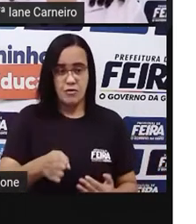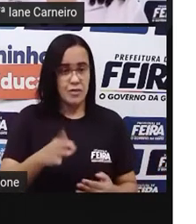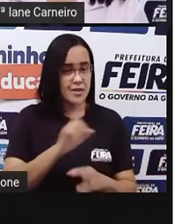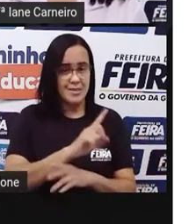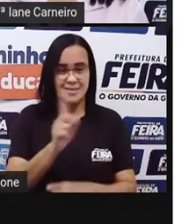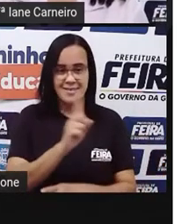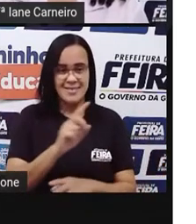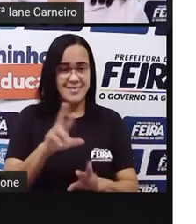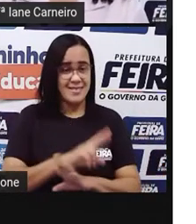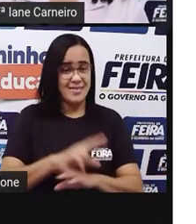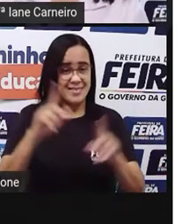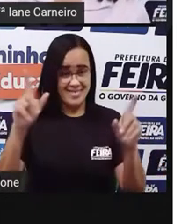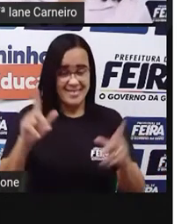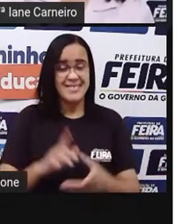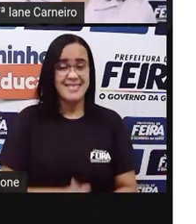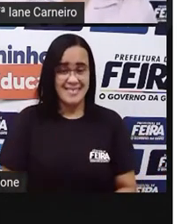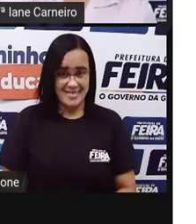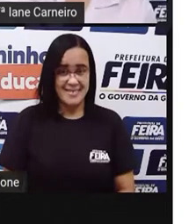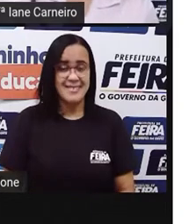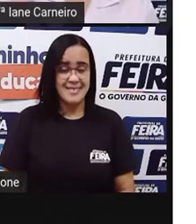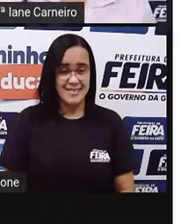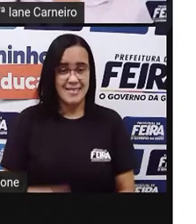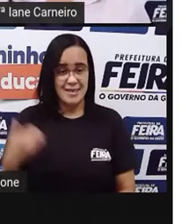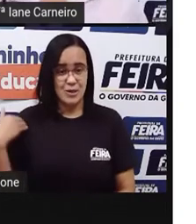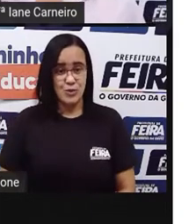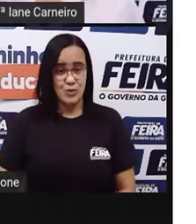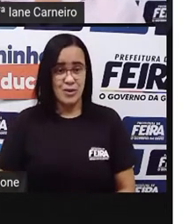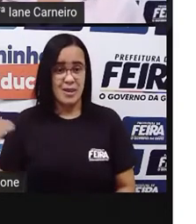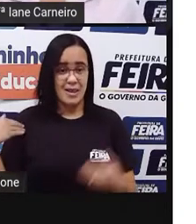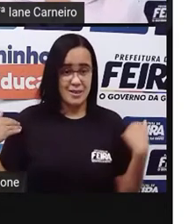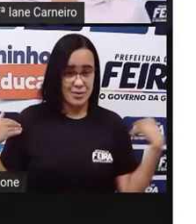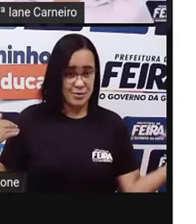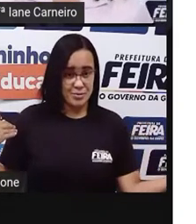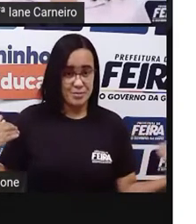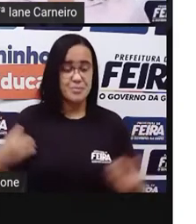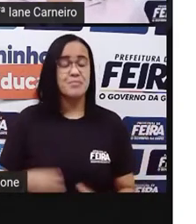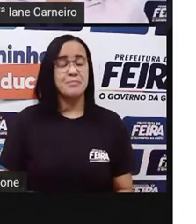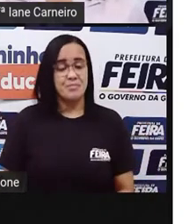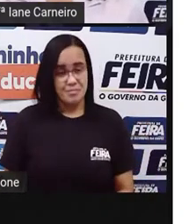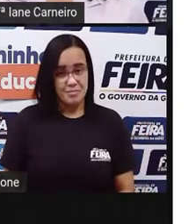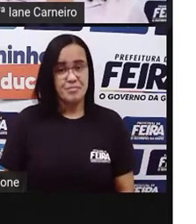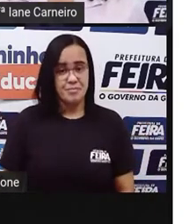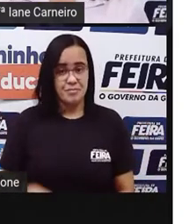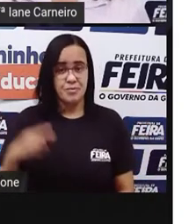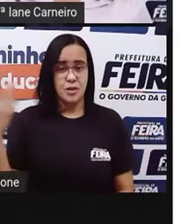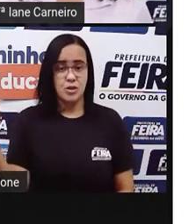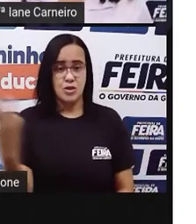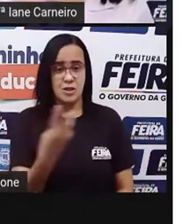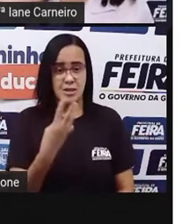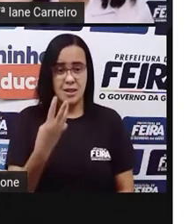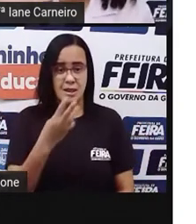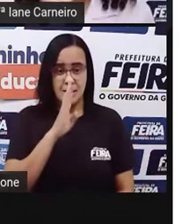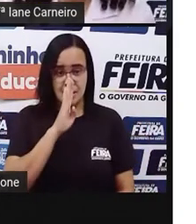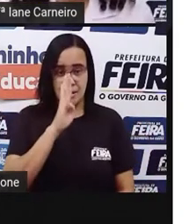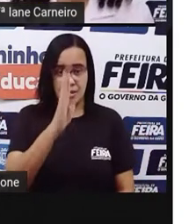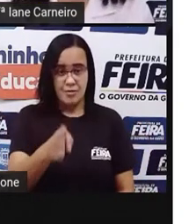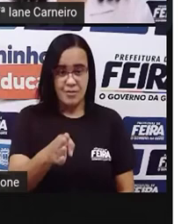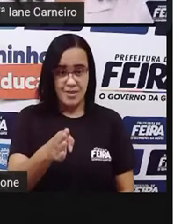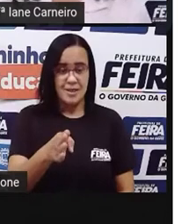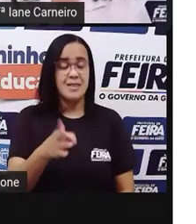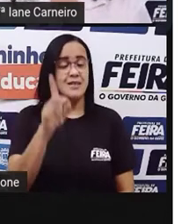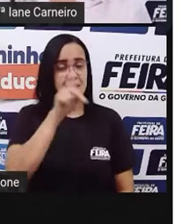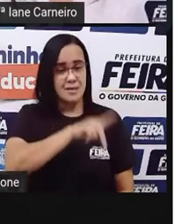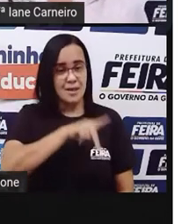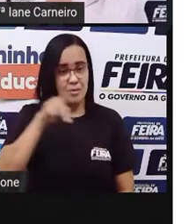azul, essa menina e essa, eles estão do lado dela. Esses três aqui estão à frente da